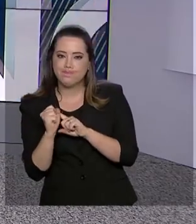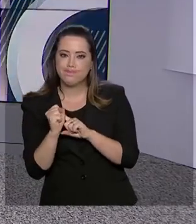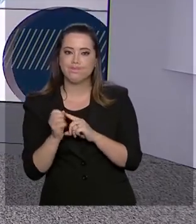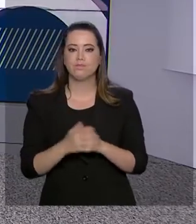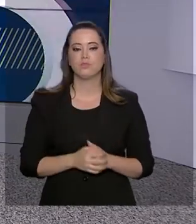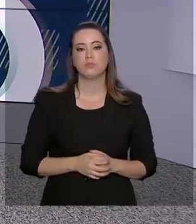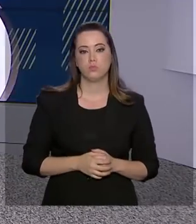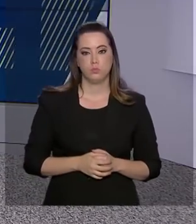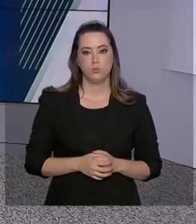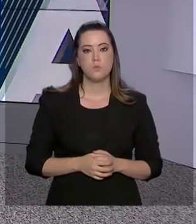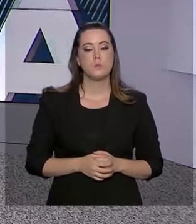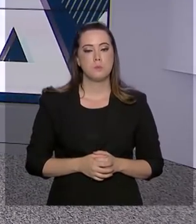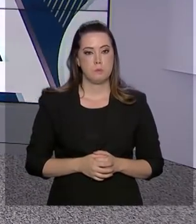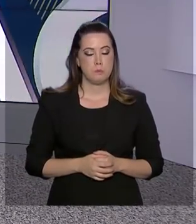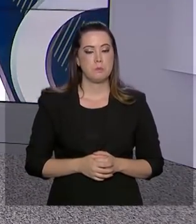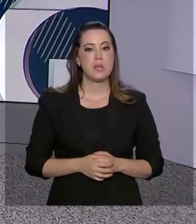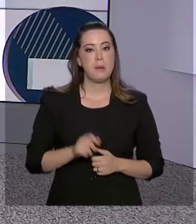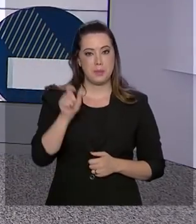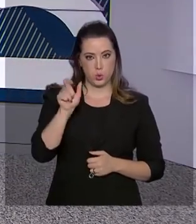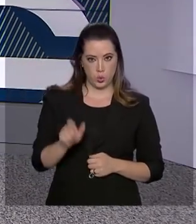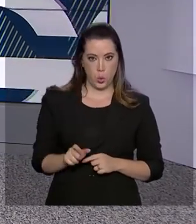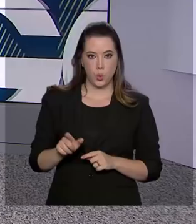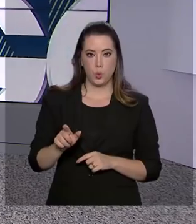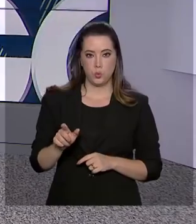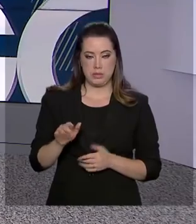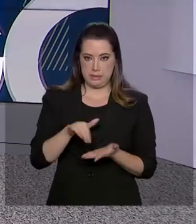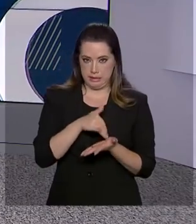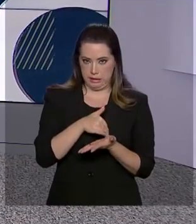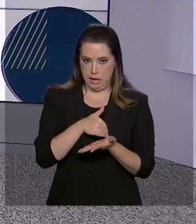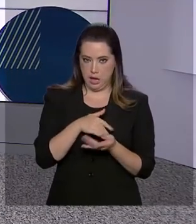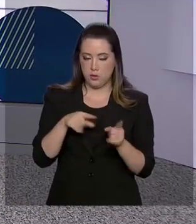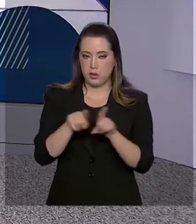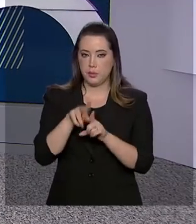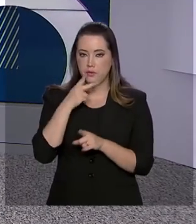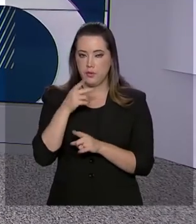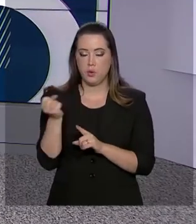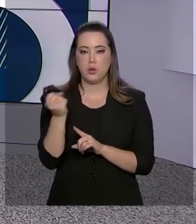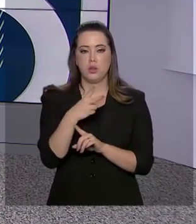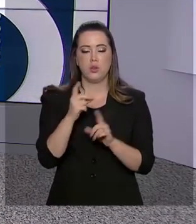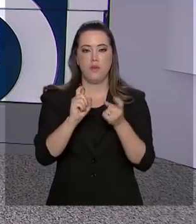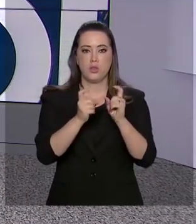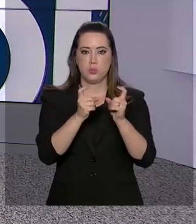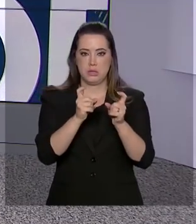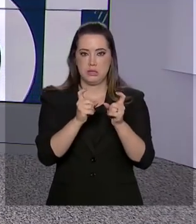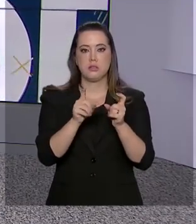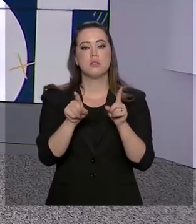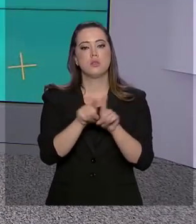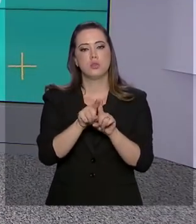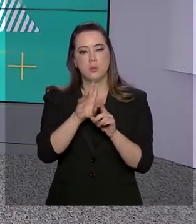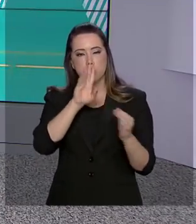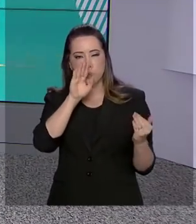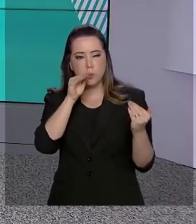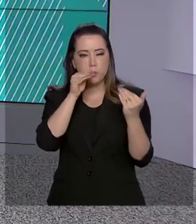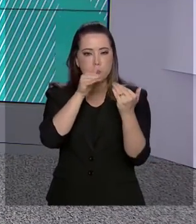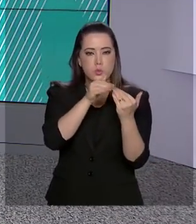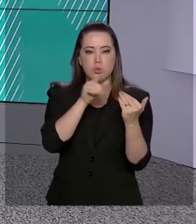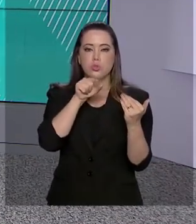E o secretário também afirmou que a reforma administrativa é uma das próximas prioridades do governo.